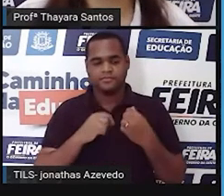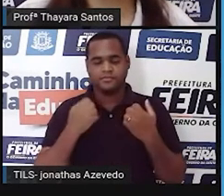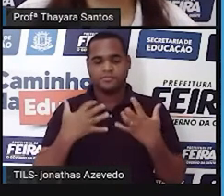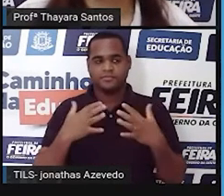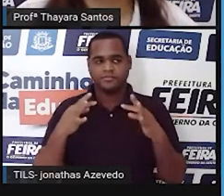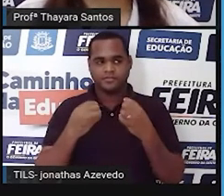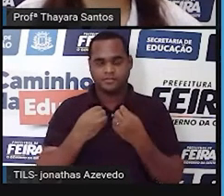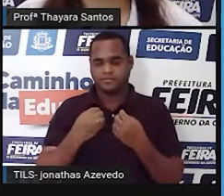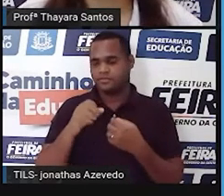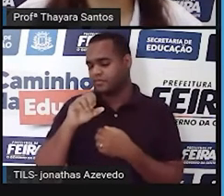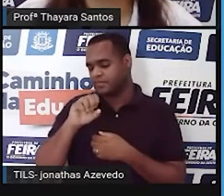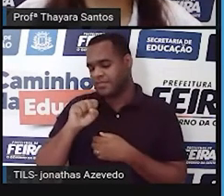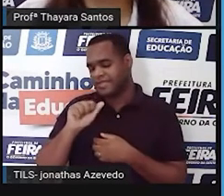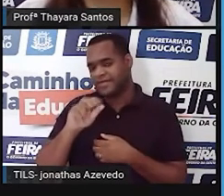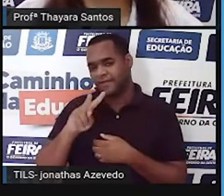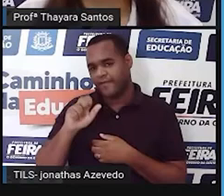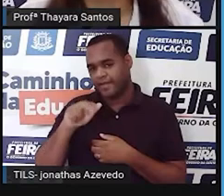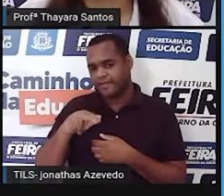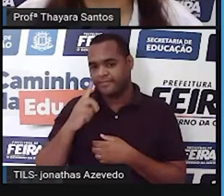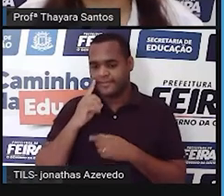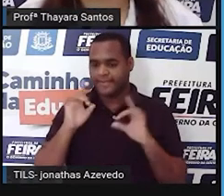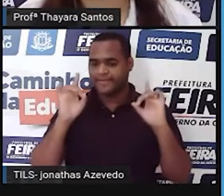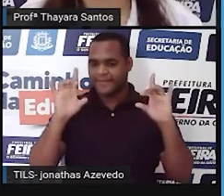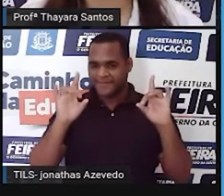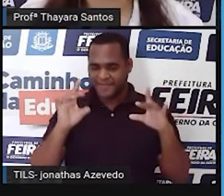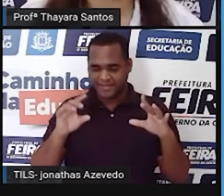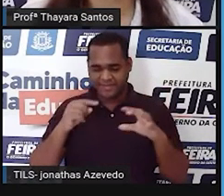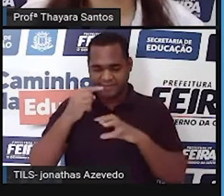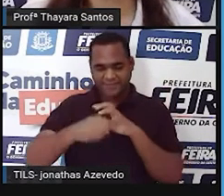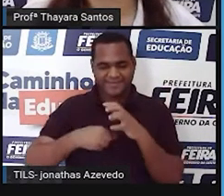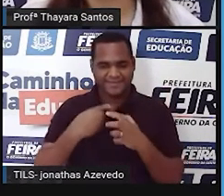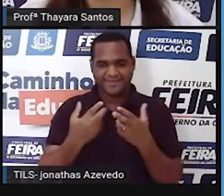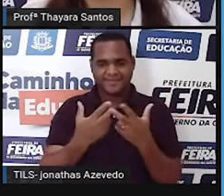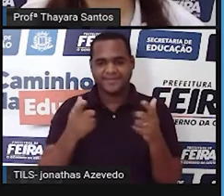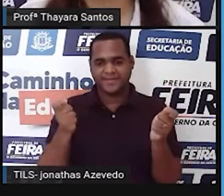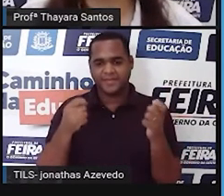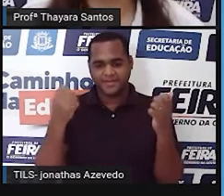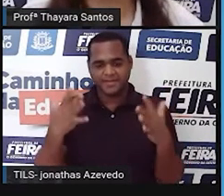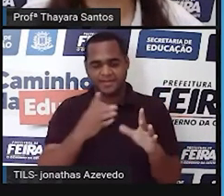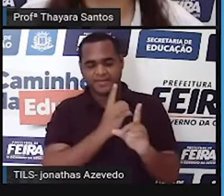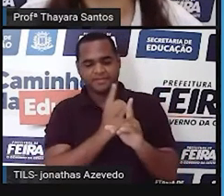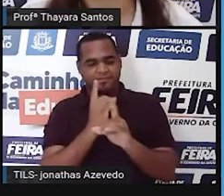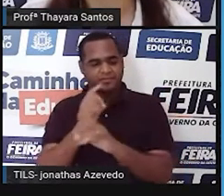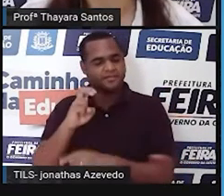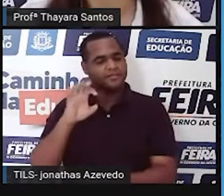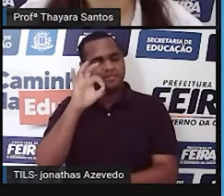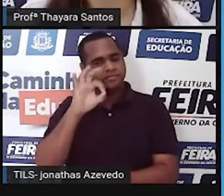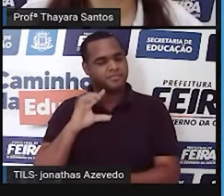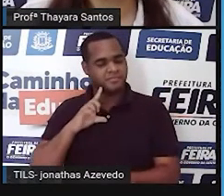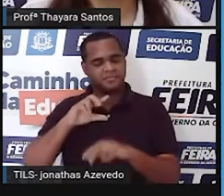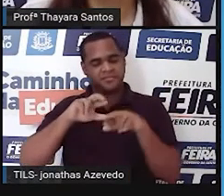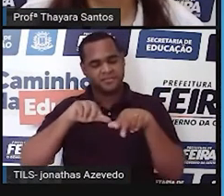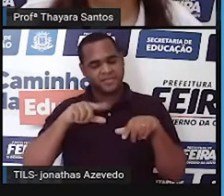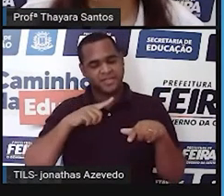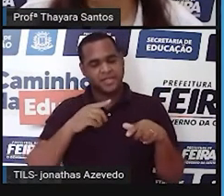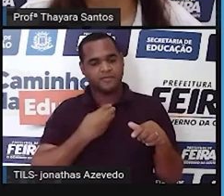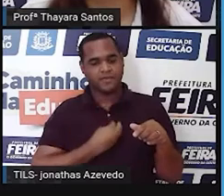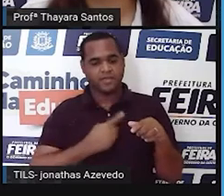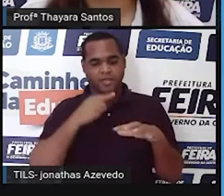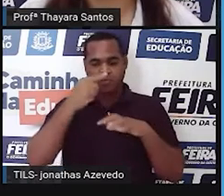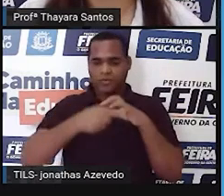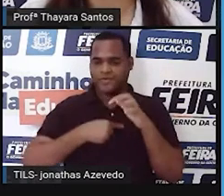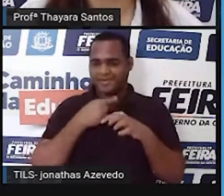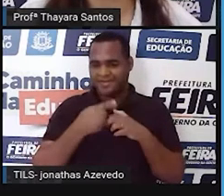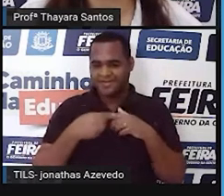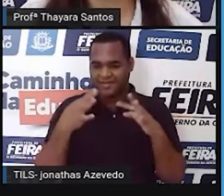savana tropical mais rica do mundo, pois nele a gente encontra cerca de 5% de toda a diversidade que existe no planeta.